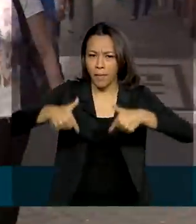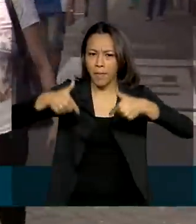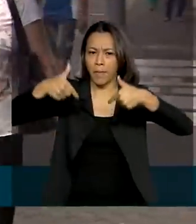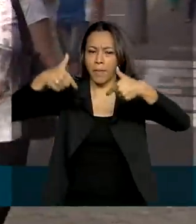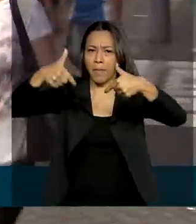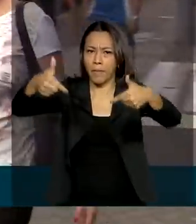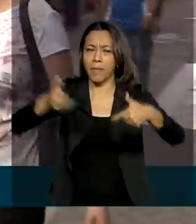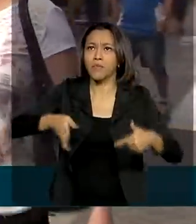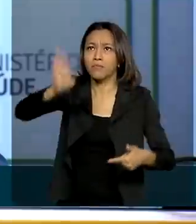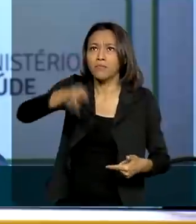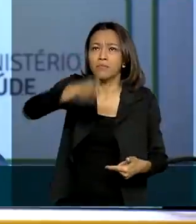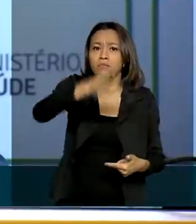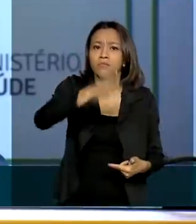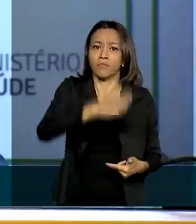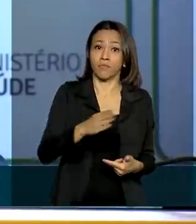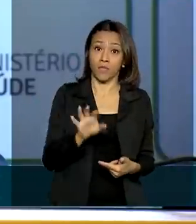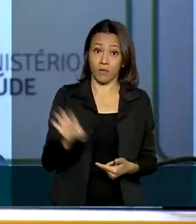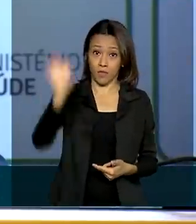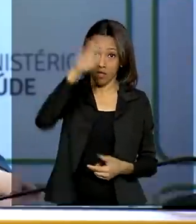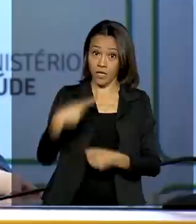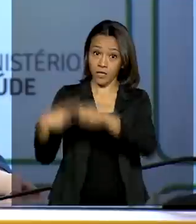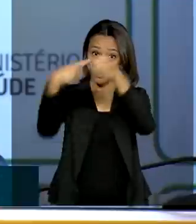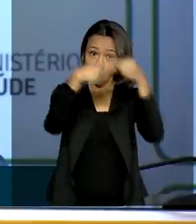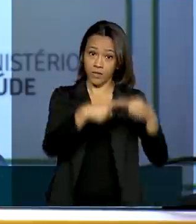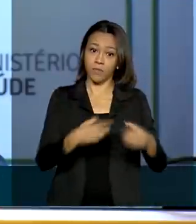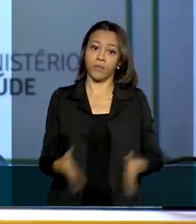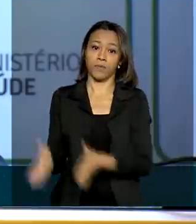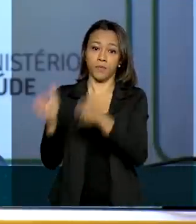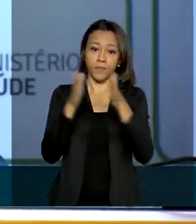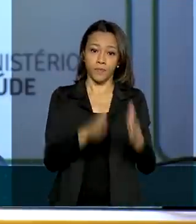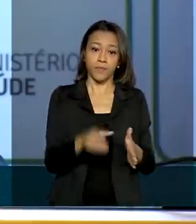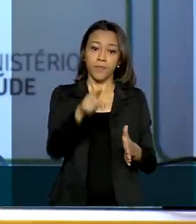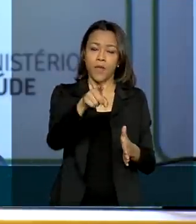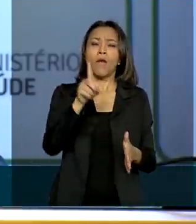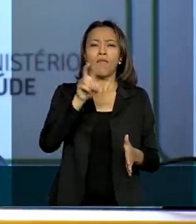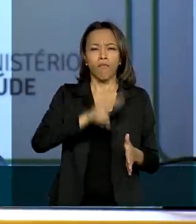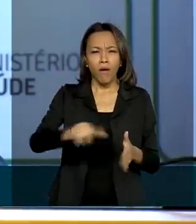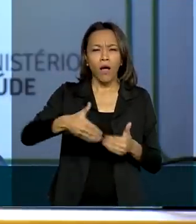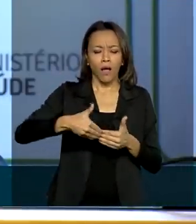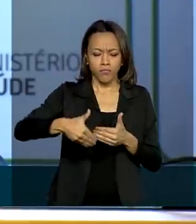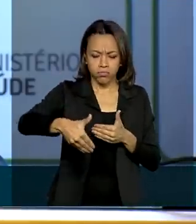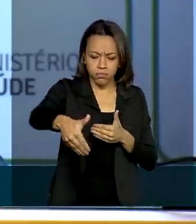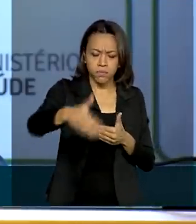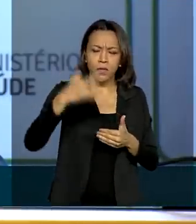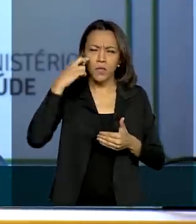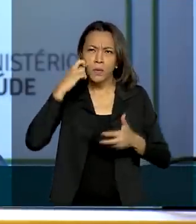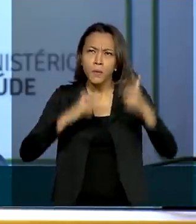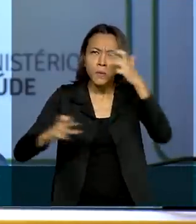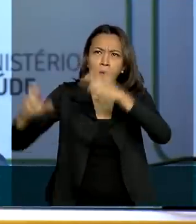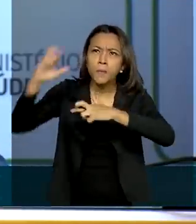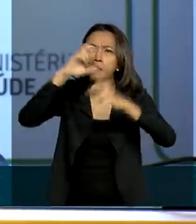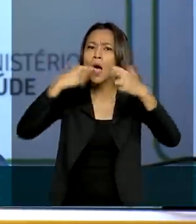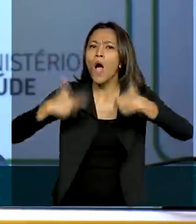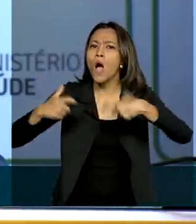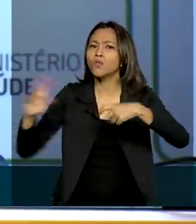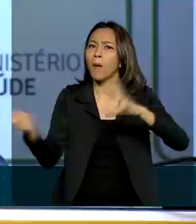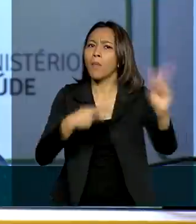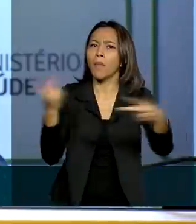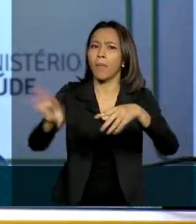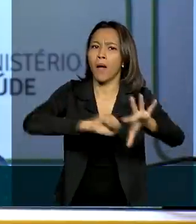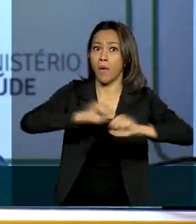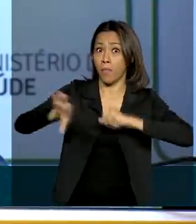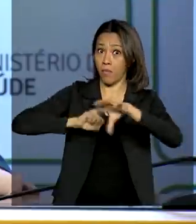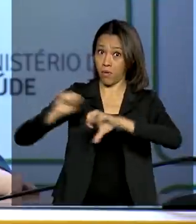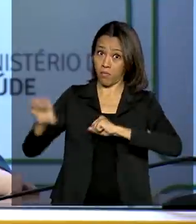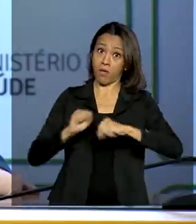estados e municípios. São duas questões disso, que é atuar no rastreamento e monitoramento dos contatos do caso de Covid-19 e registrar as